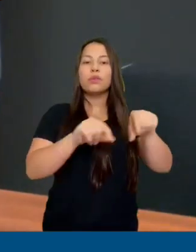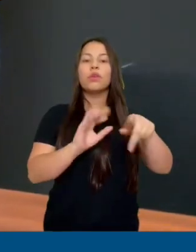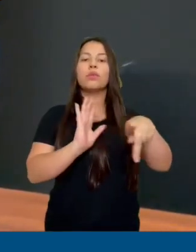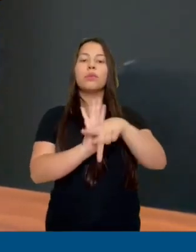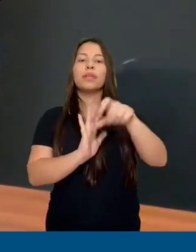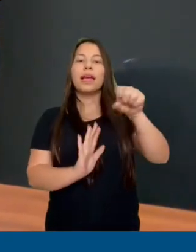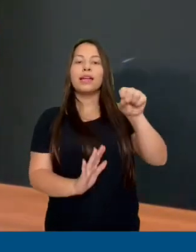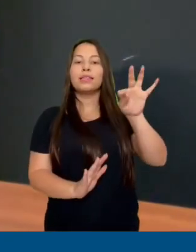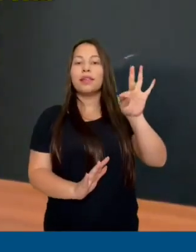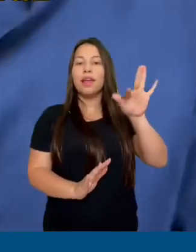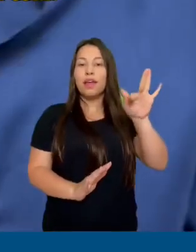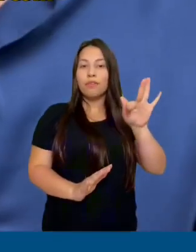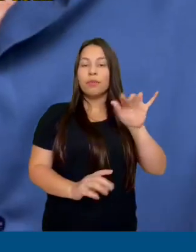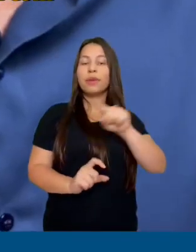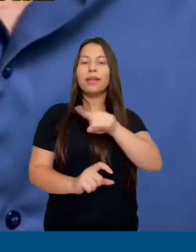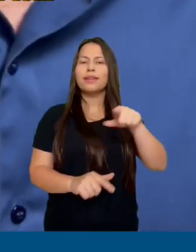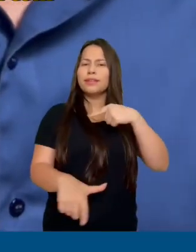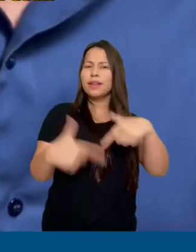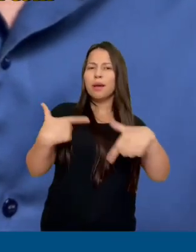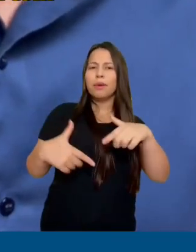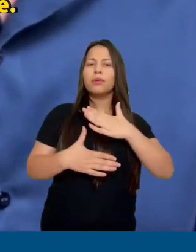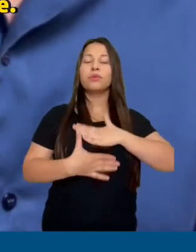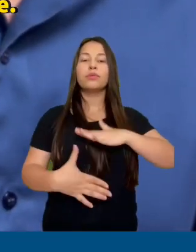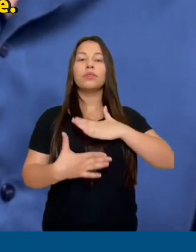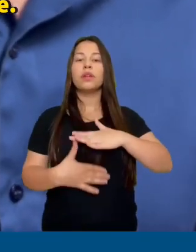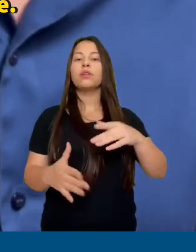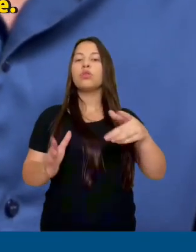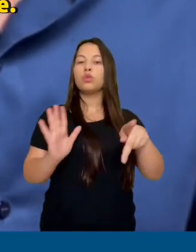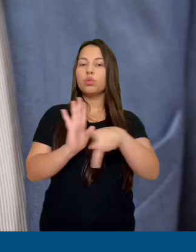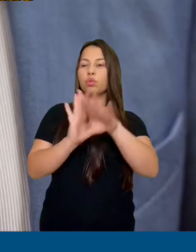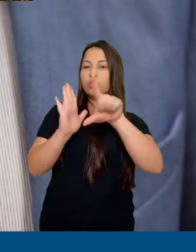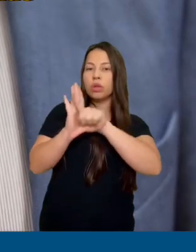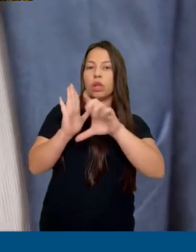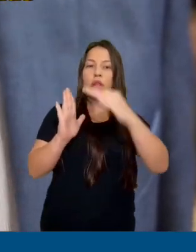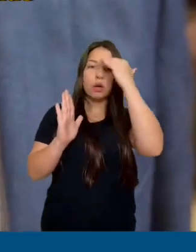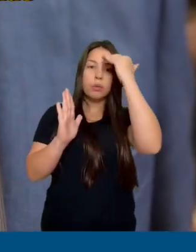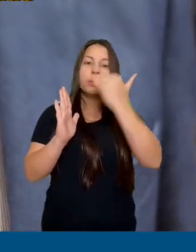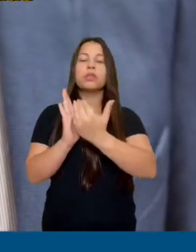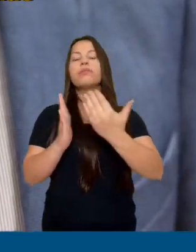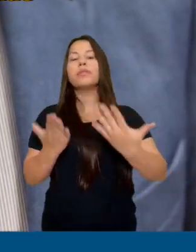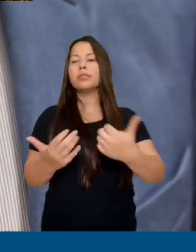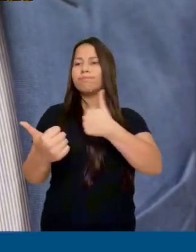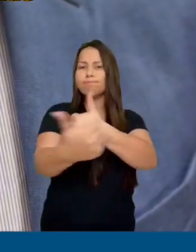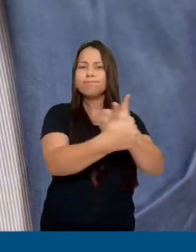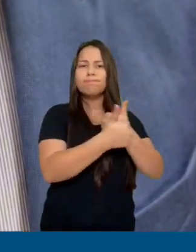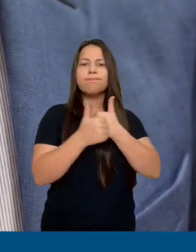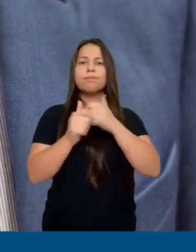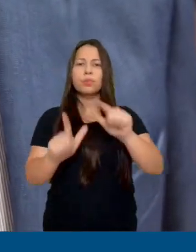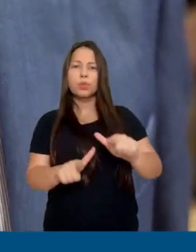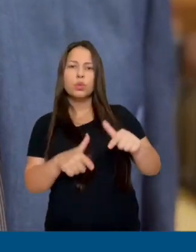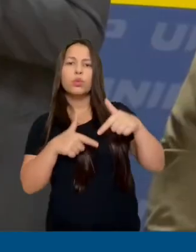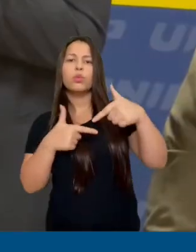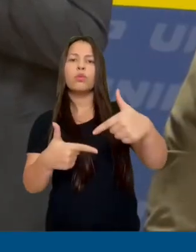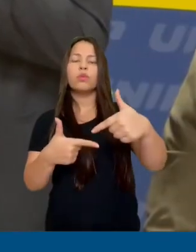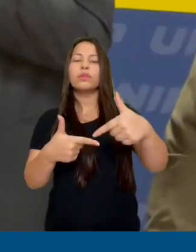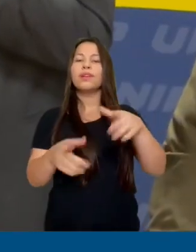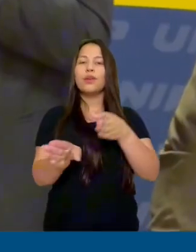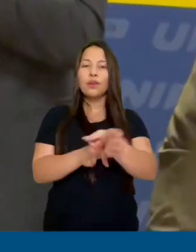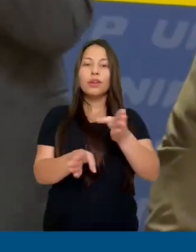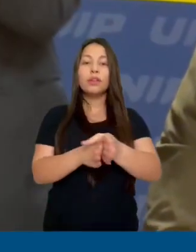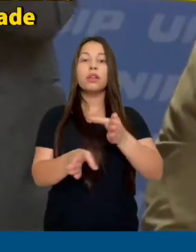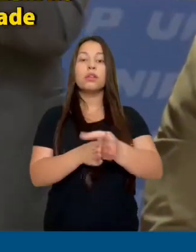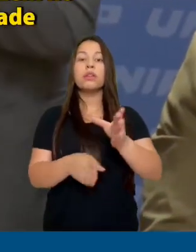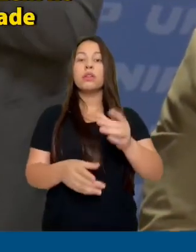do STF, para que elas trabalhem com tranquilidade dentro da legalidade. Trazer uma proximidade entre as coisas e principalmente uma orientação